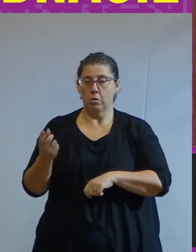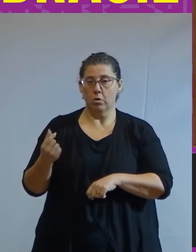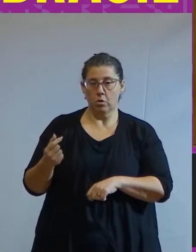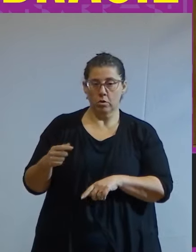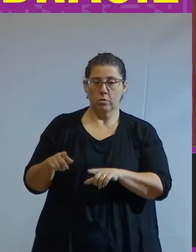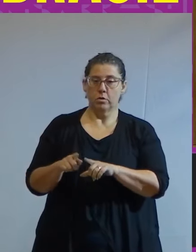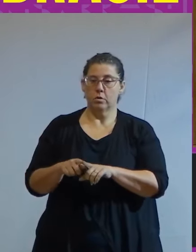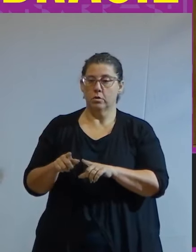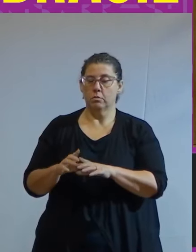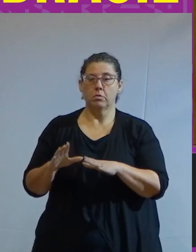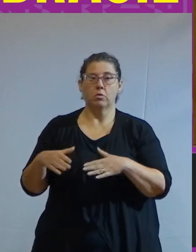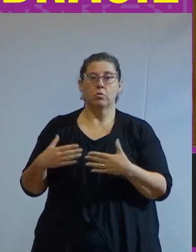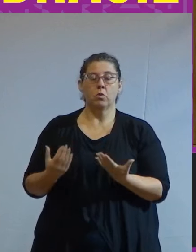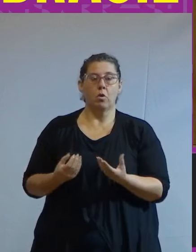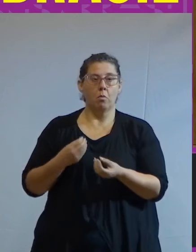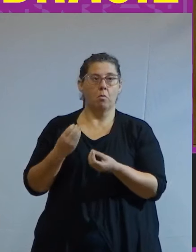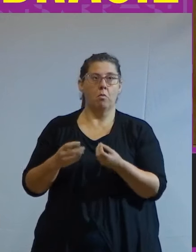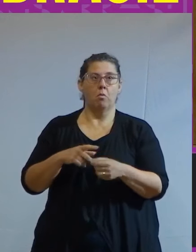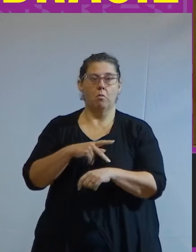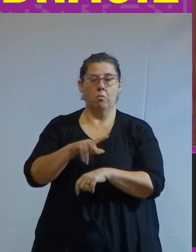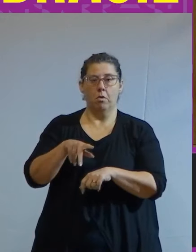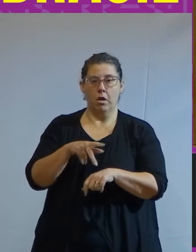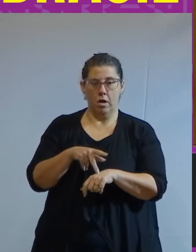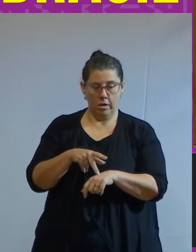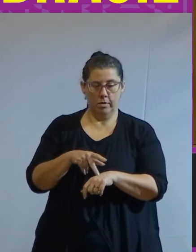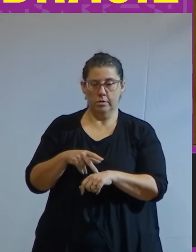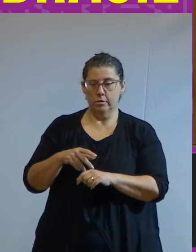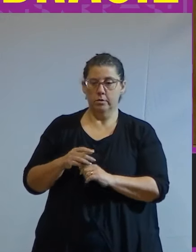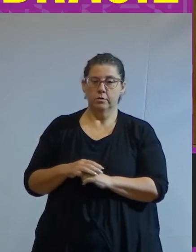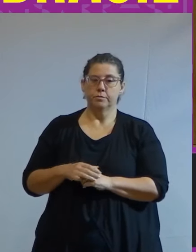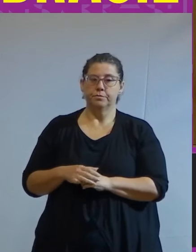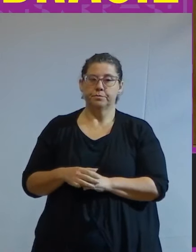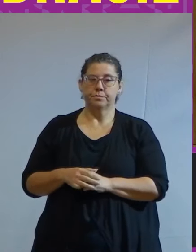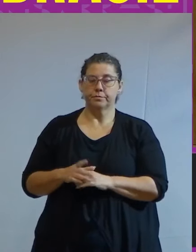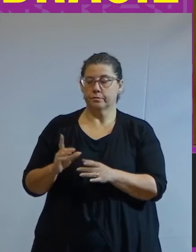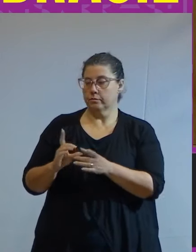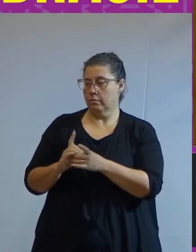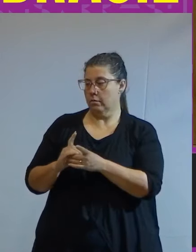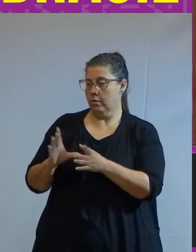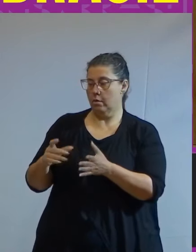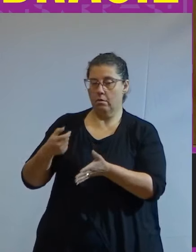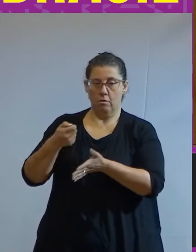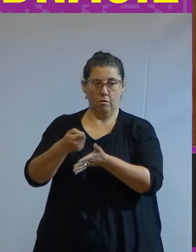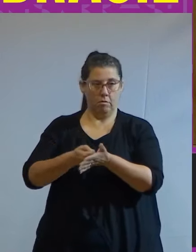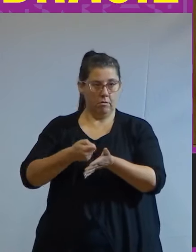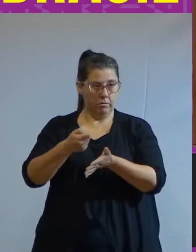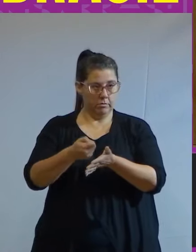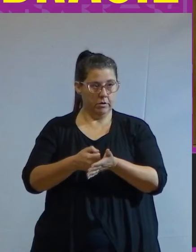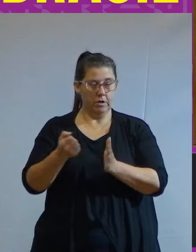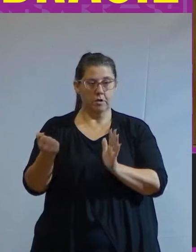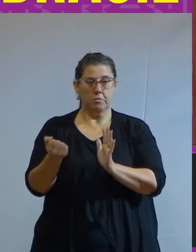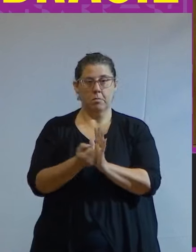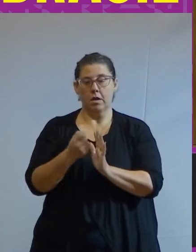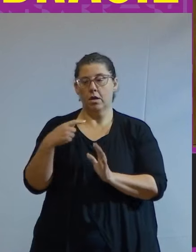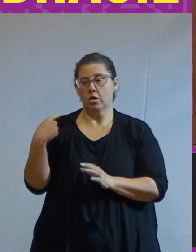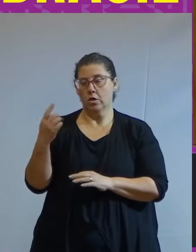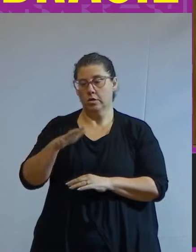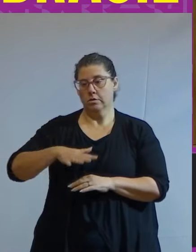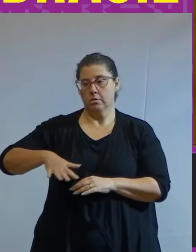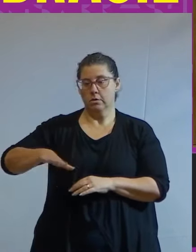e da posição do país na gangorra de democracias e ditaduras que marca nossa experiência política.